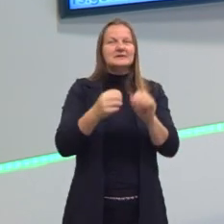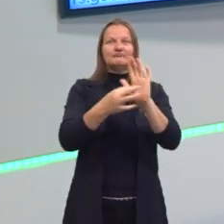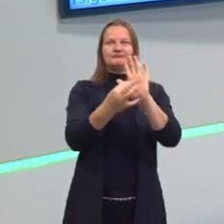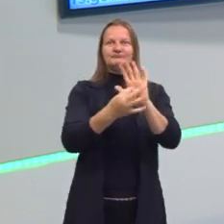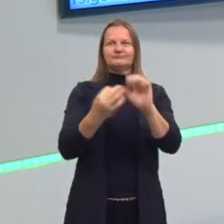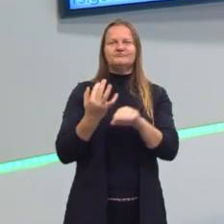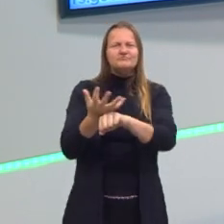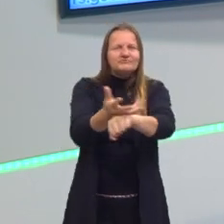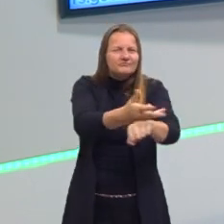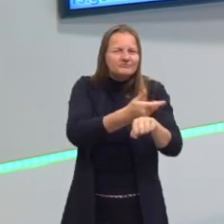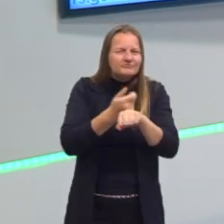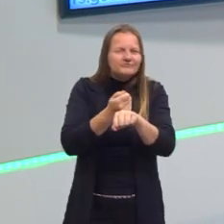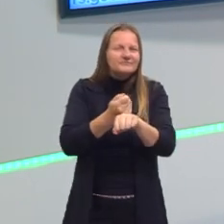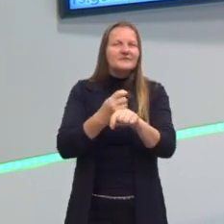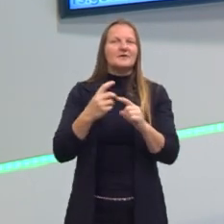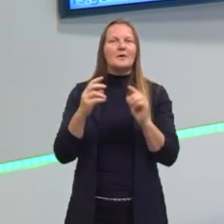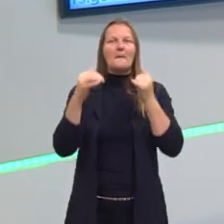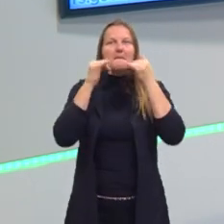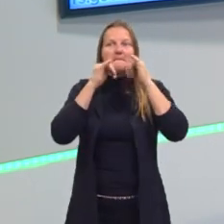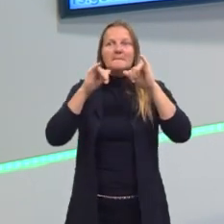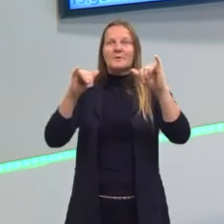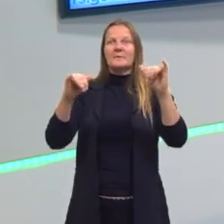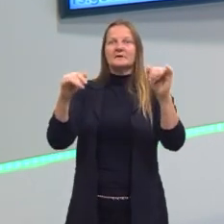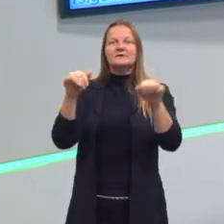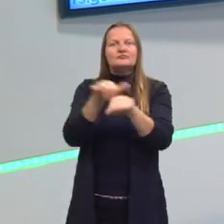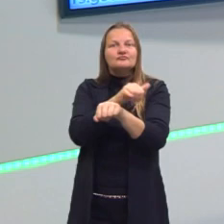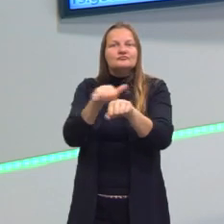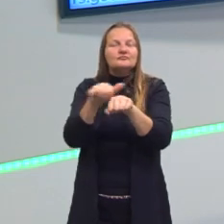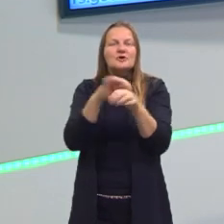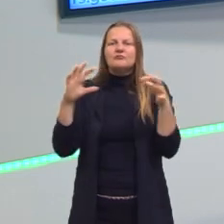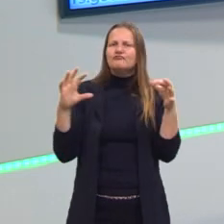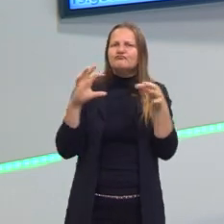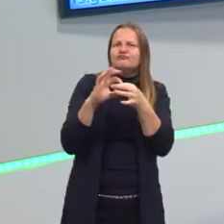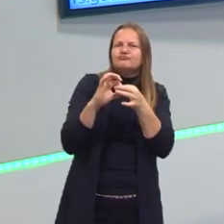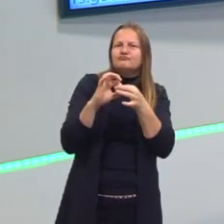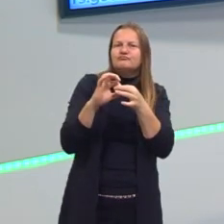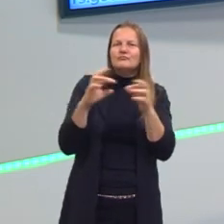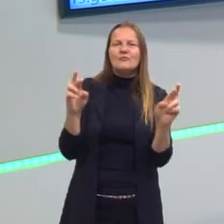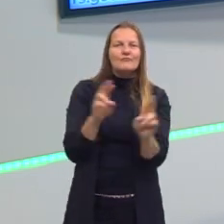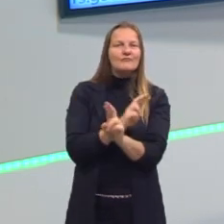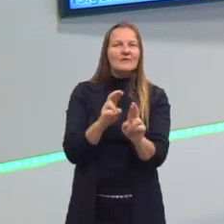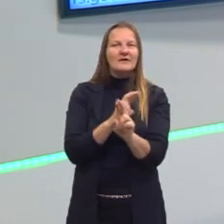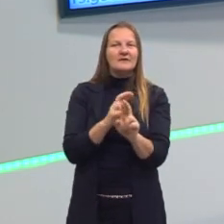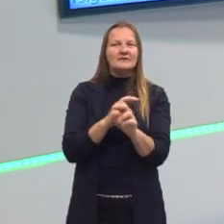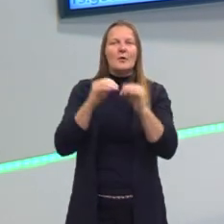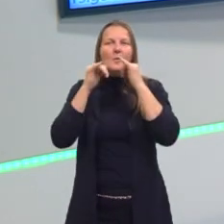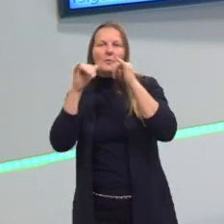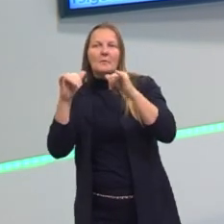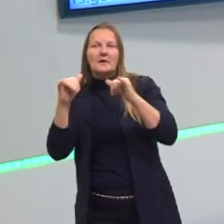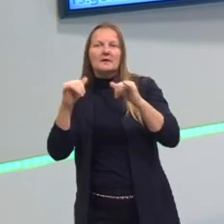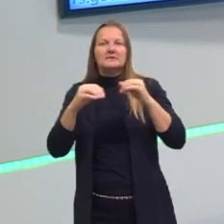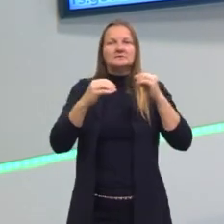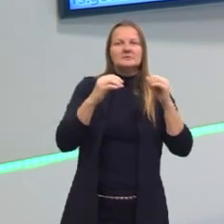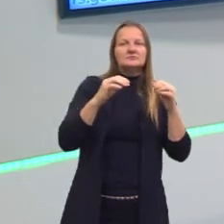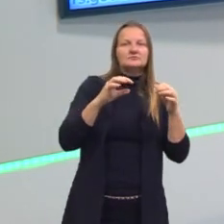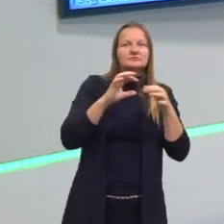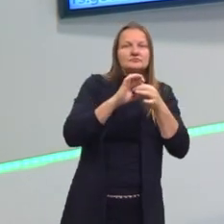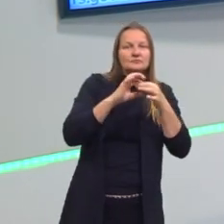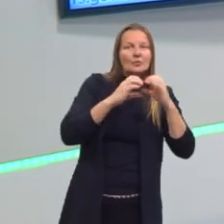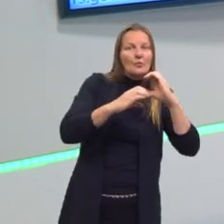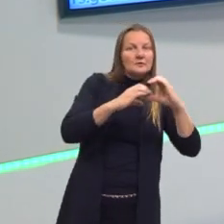Então, gente vai ver que propaganda e argumentação estão diretamente relacionadas, né? Uma não existe aí sem a outra.